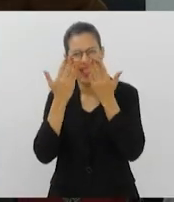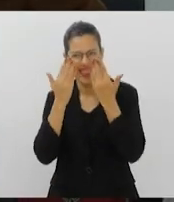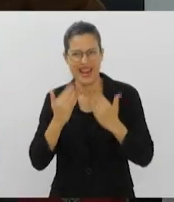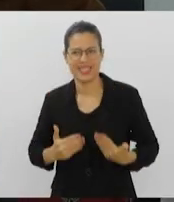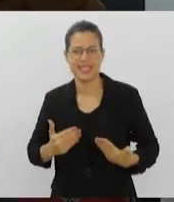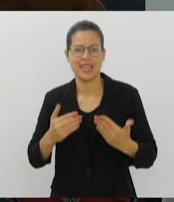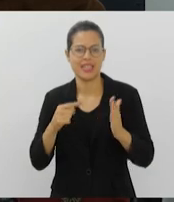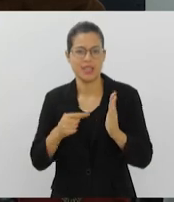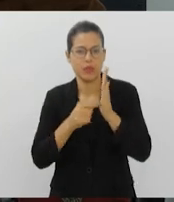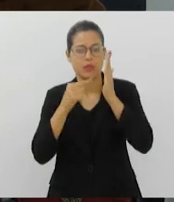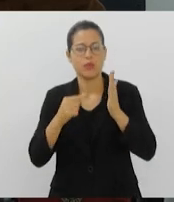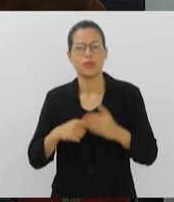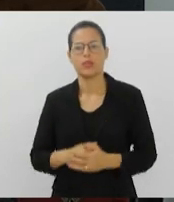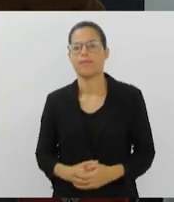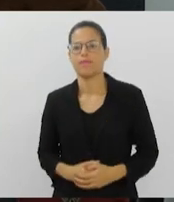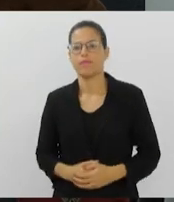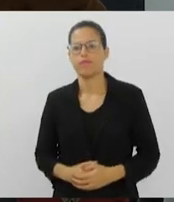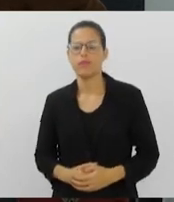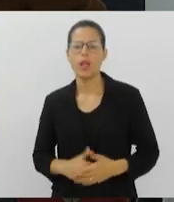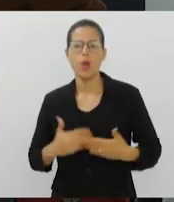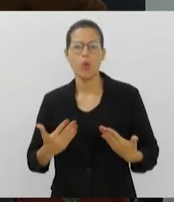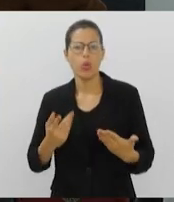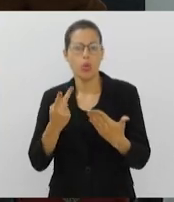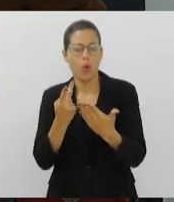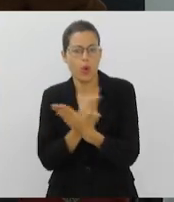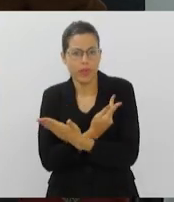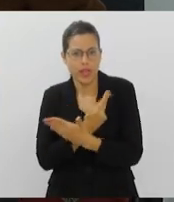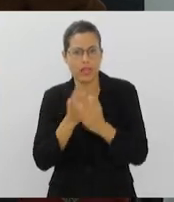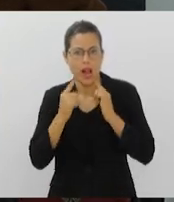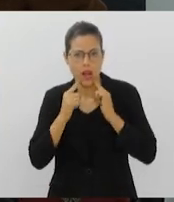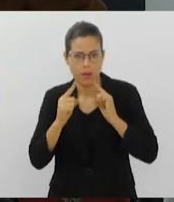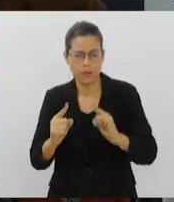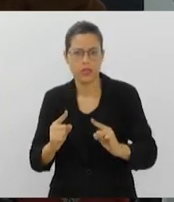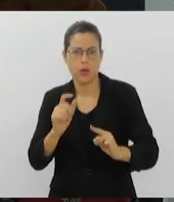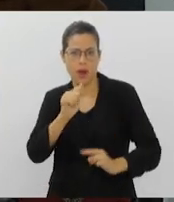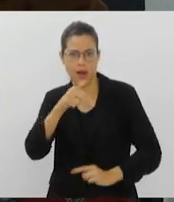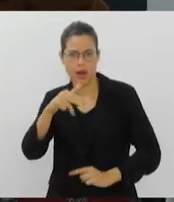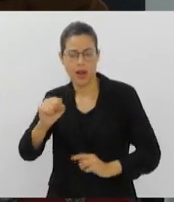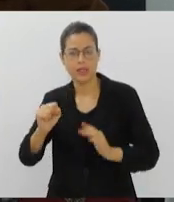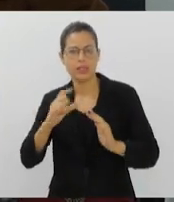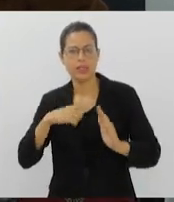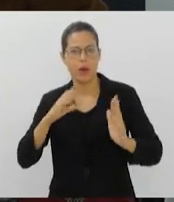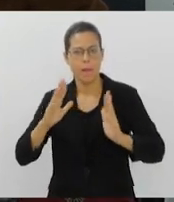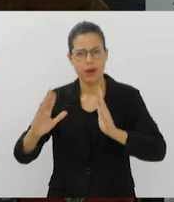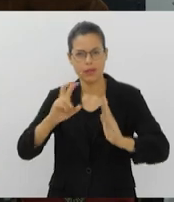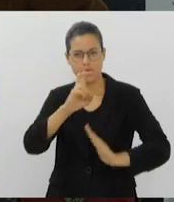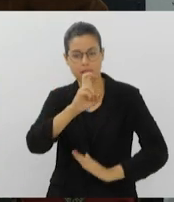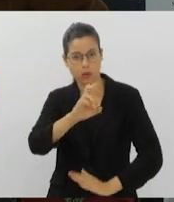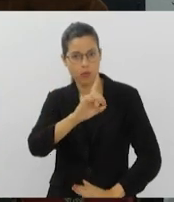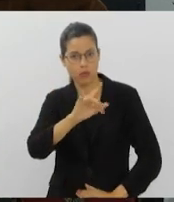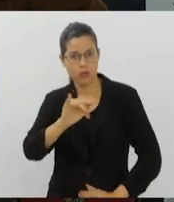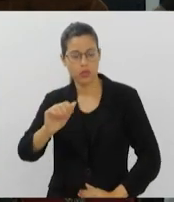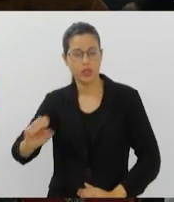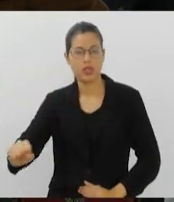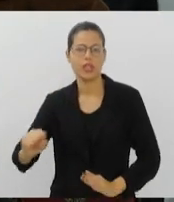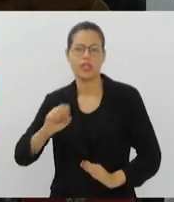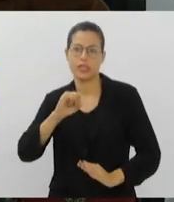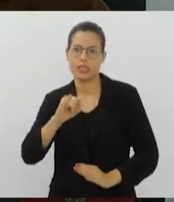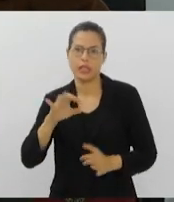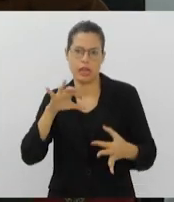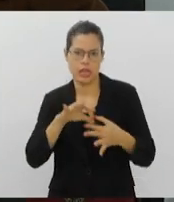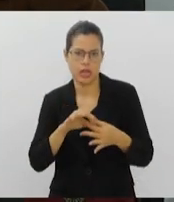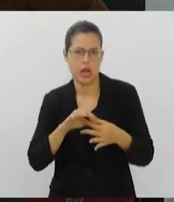reclamação, a agência tem um prazo de 5 dias, no caso, para que a operadora nos responda quando trata as questões assistenciais.